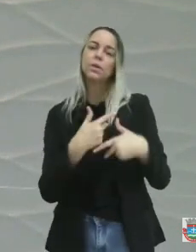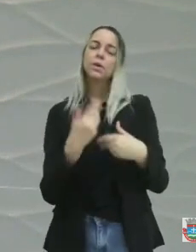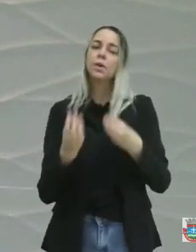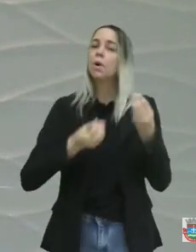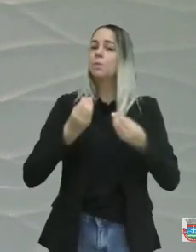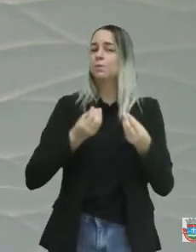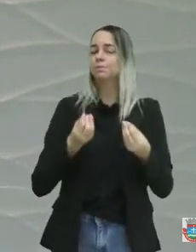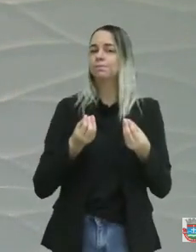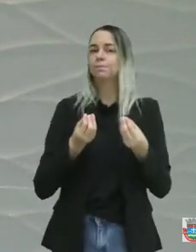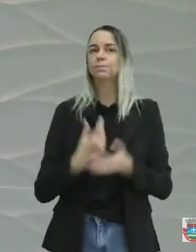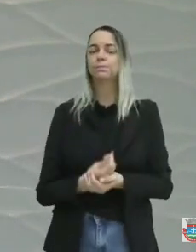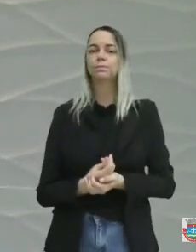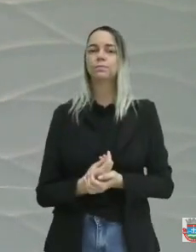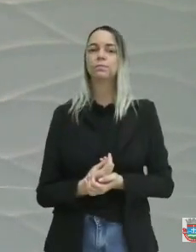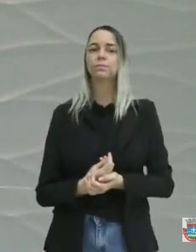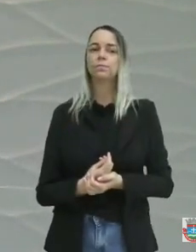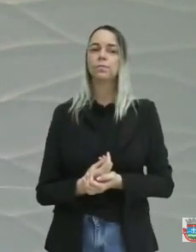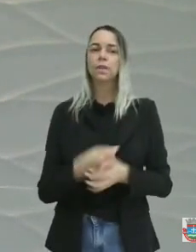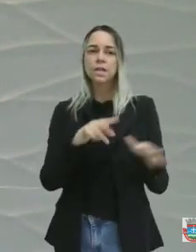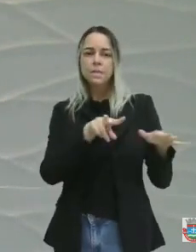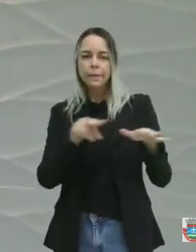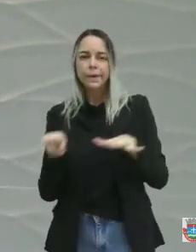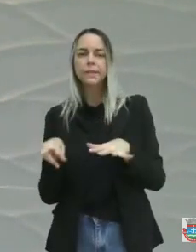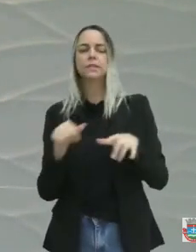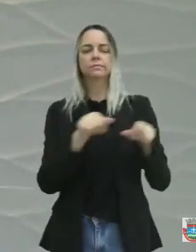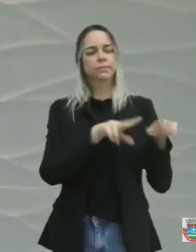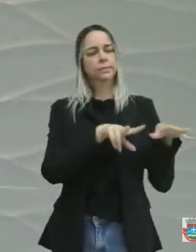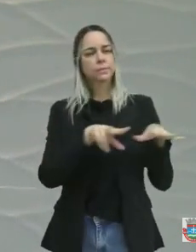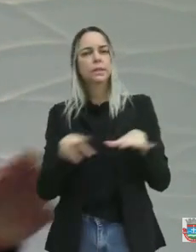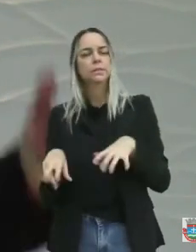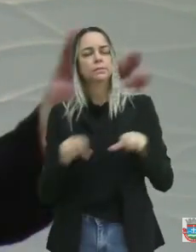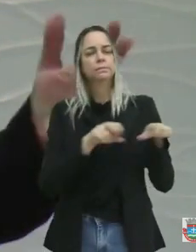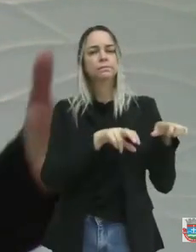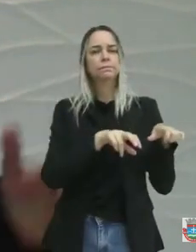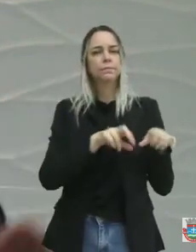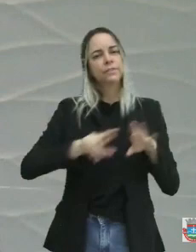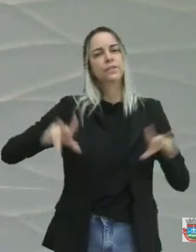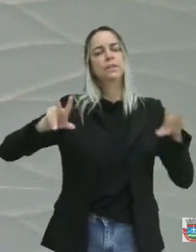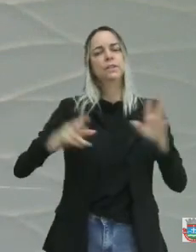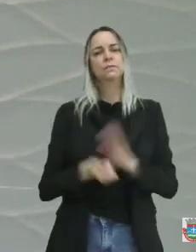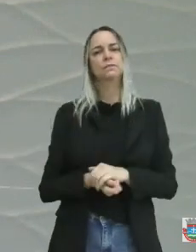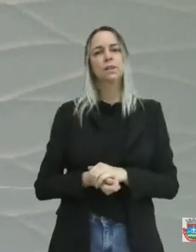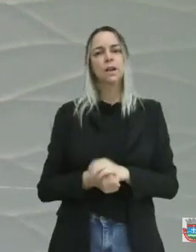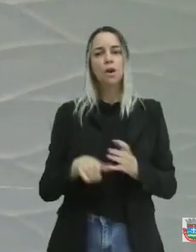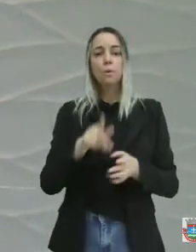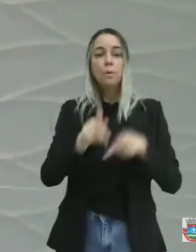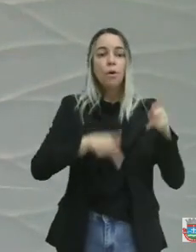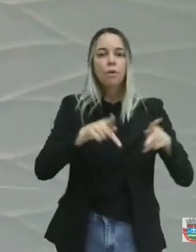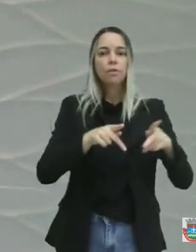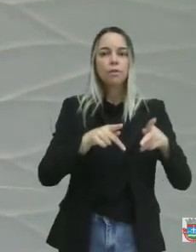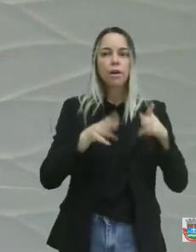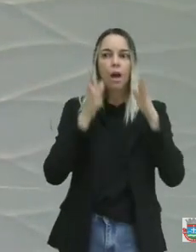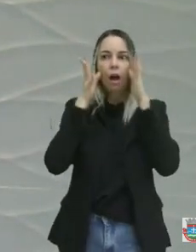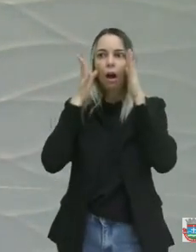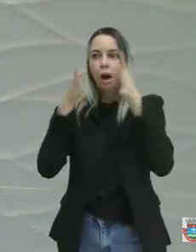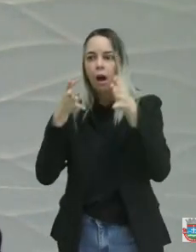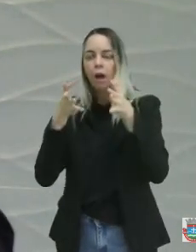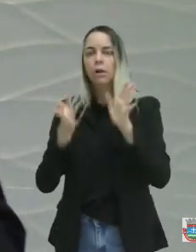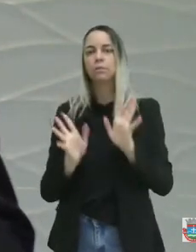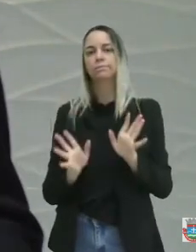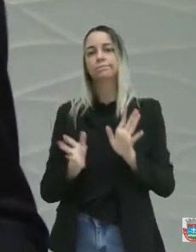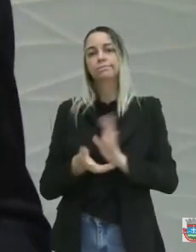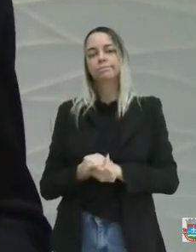Toda semana um caso que chama a atenção da população. Uma